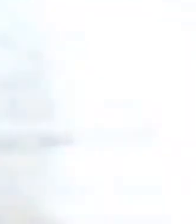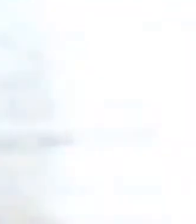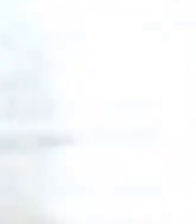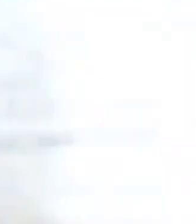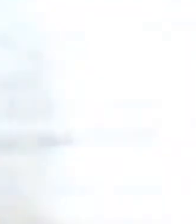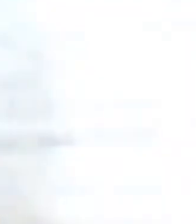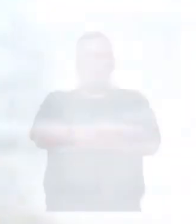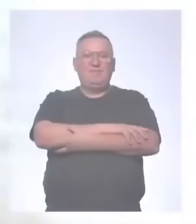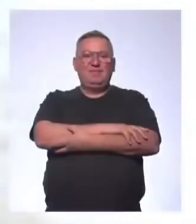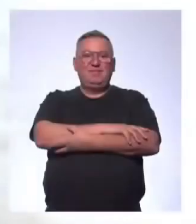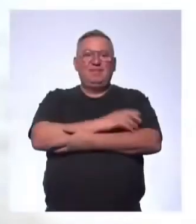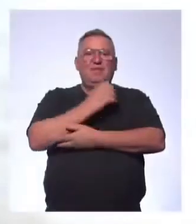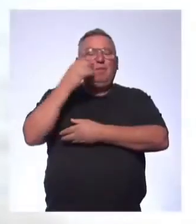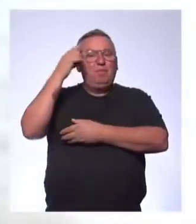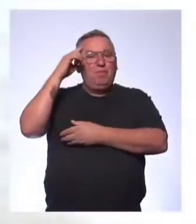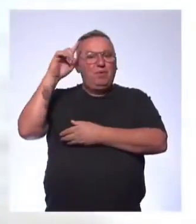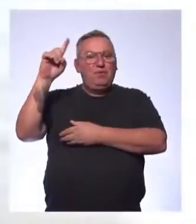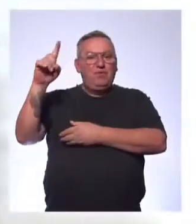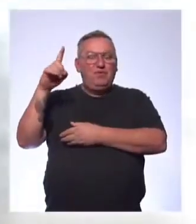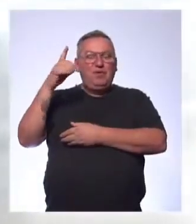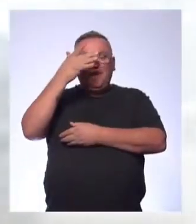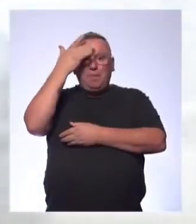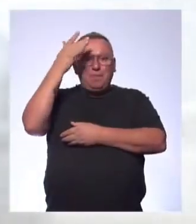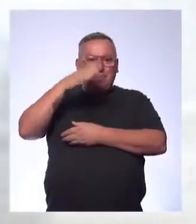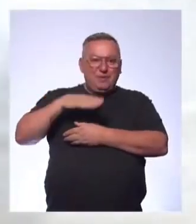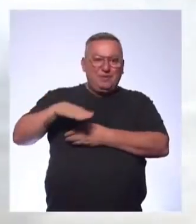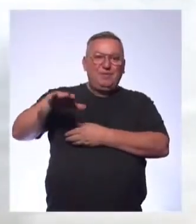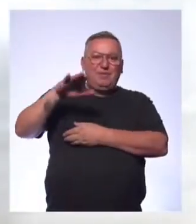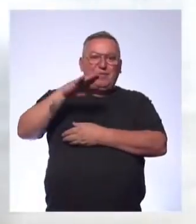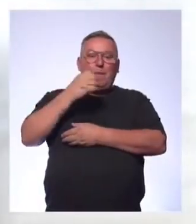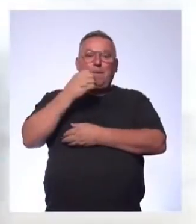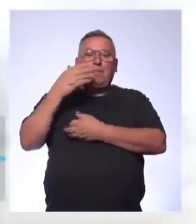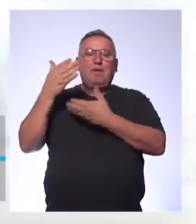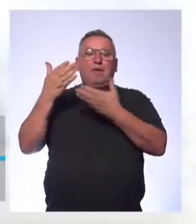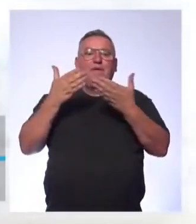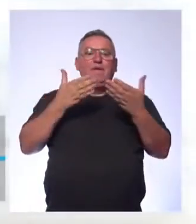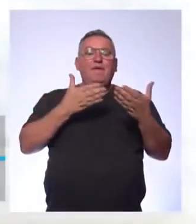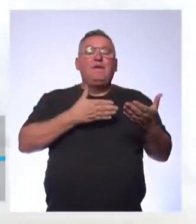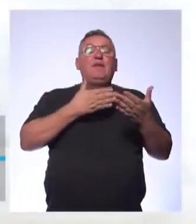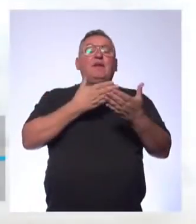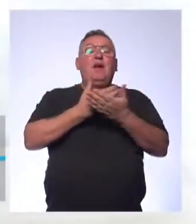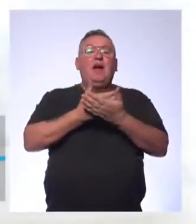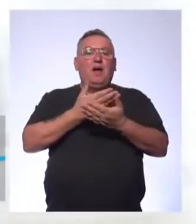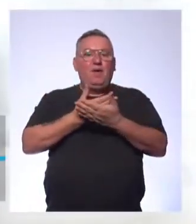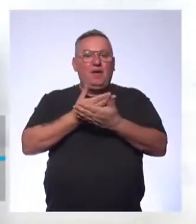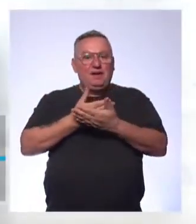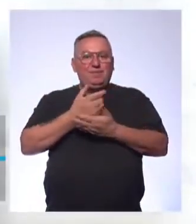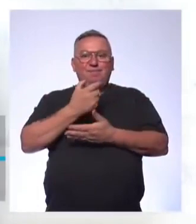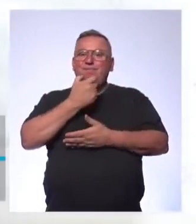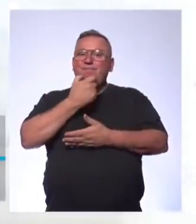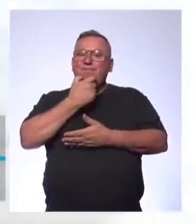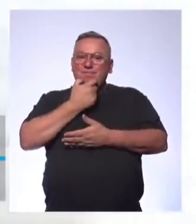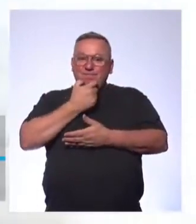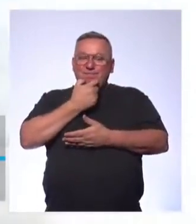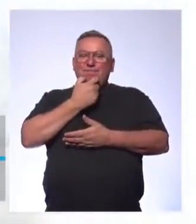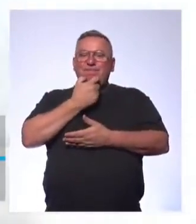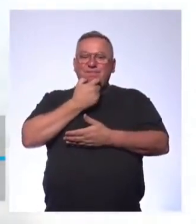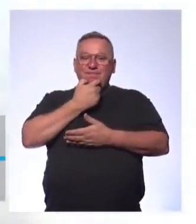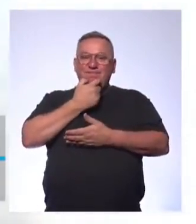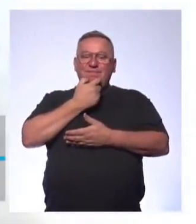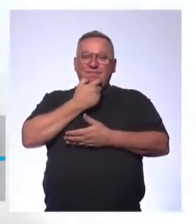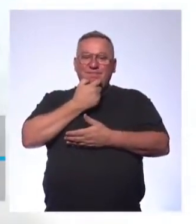Good morning everybody, bom dia pessoal Welcome to our English class Seja bem-vindo a nossa aula de